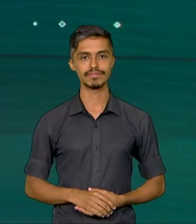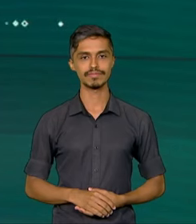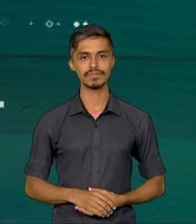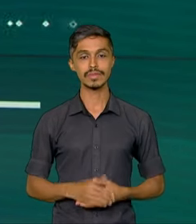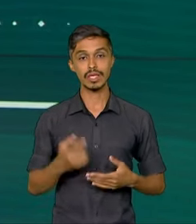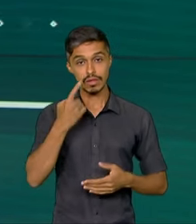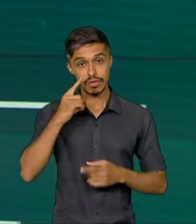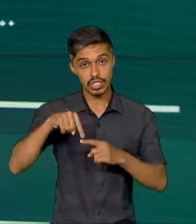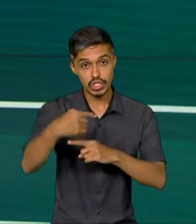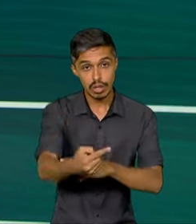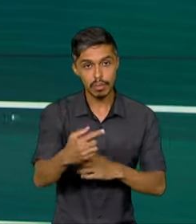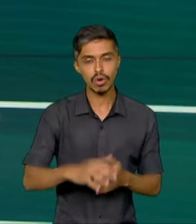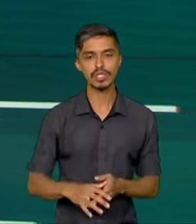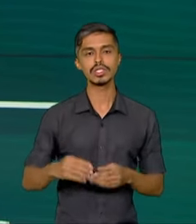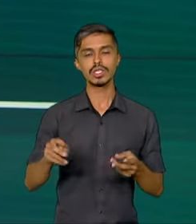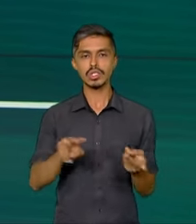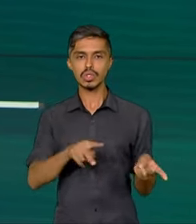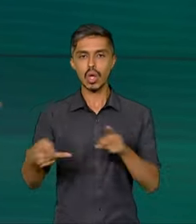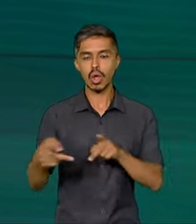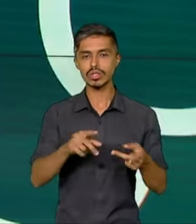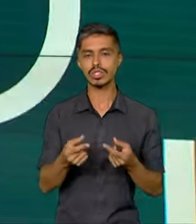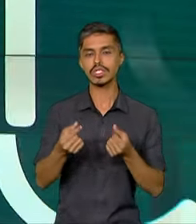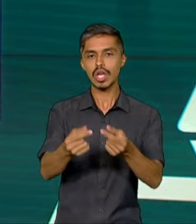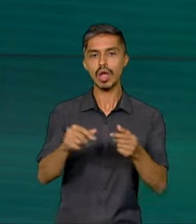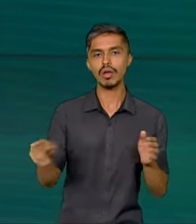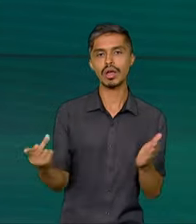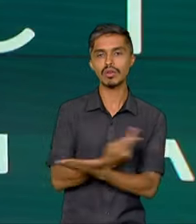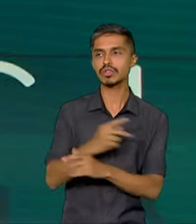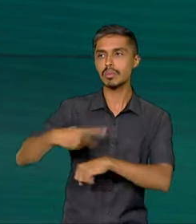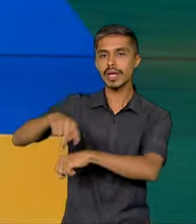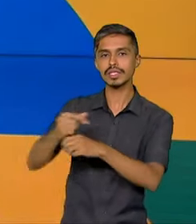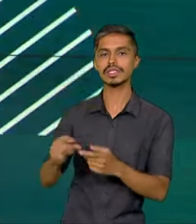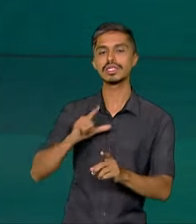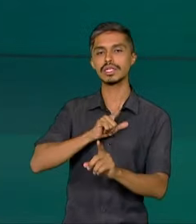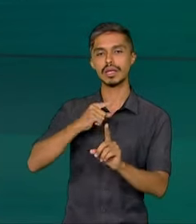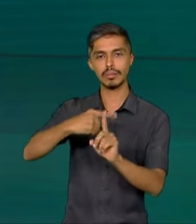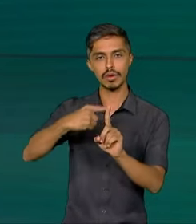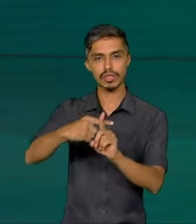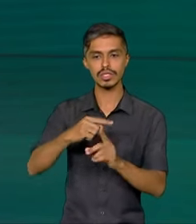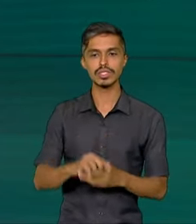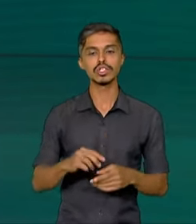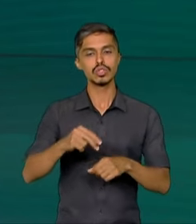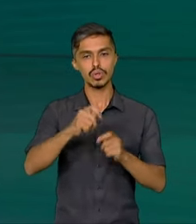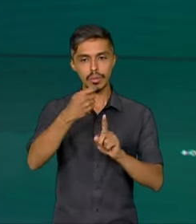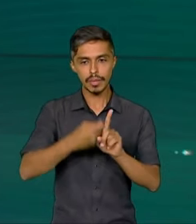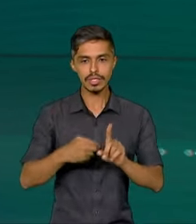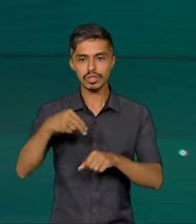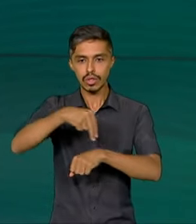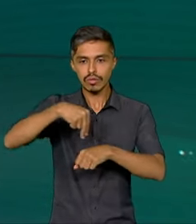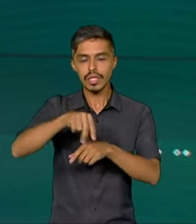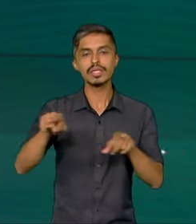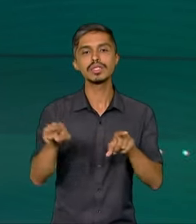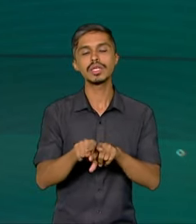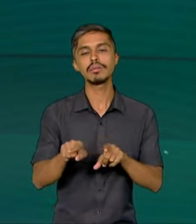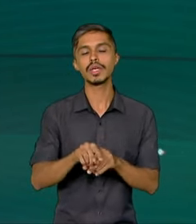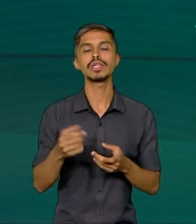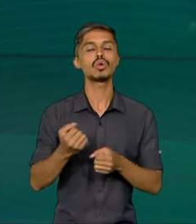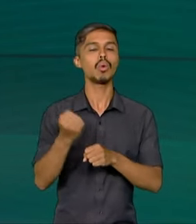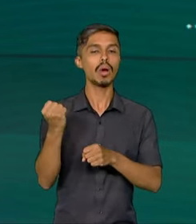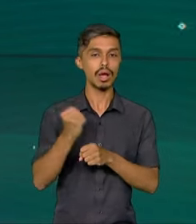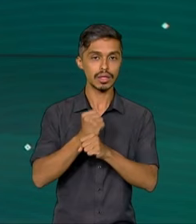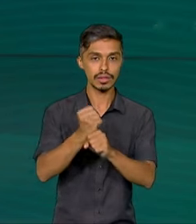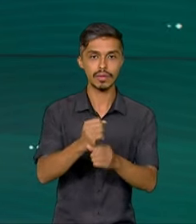E veja a seguir, trocas comerciais com o exterior acumulam saldo positivo em novembro e no ano. E ainda, a